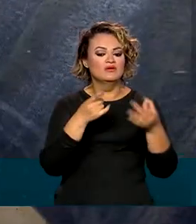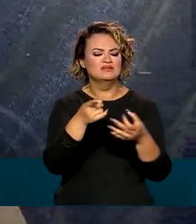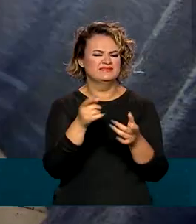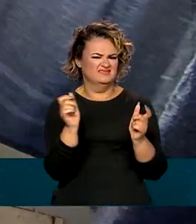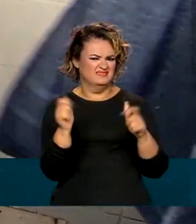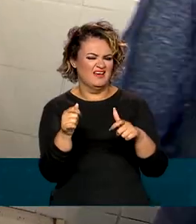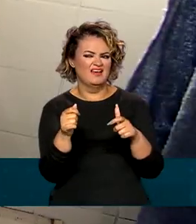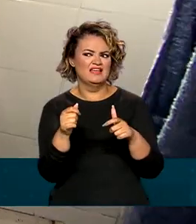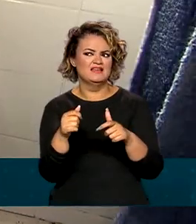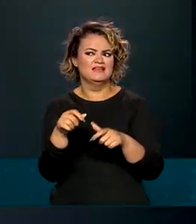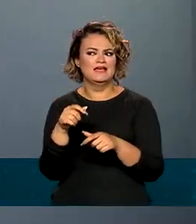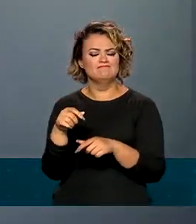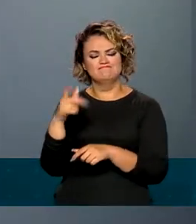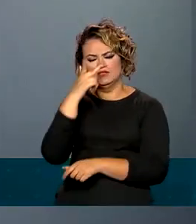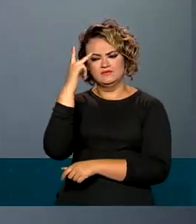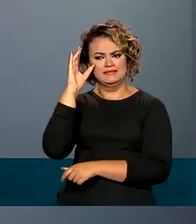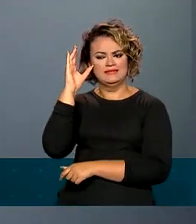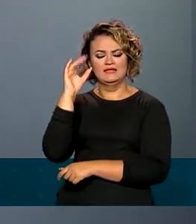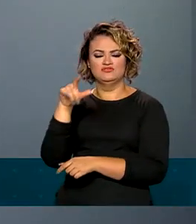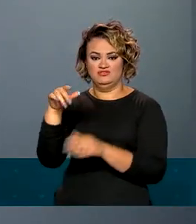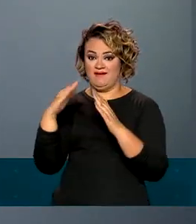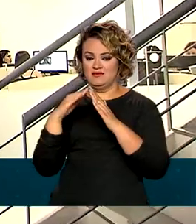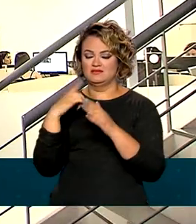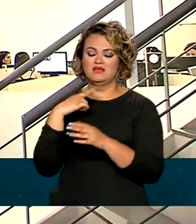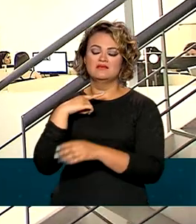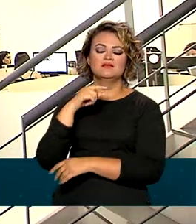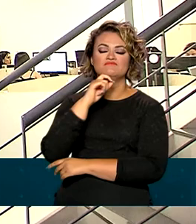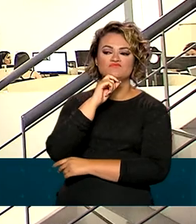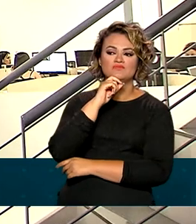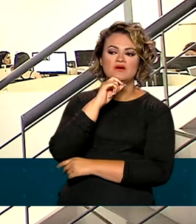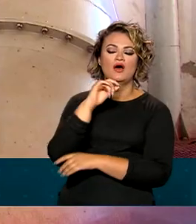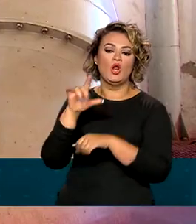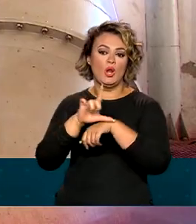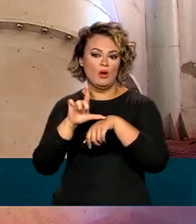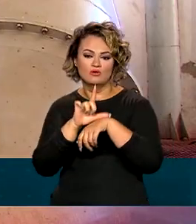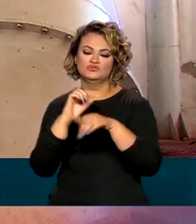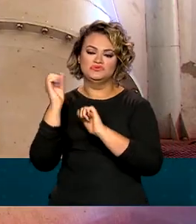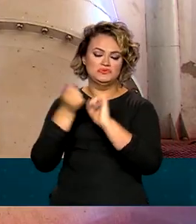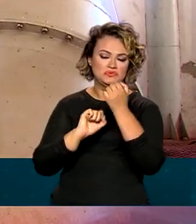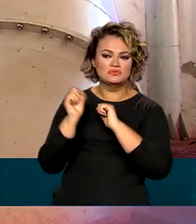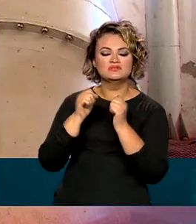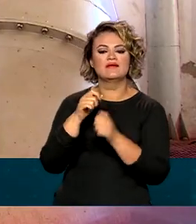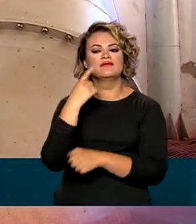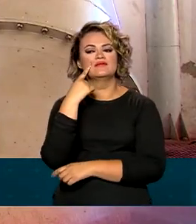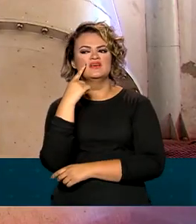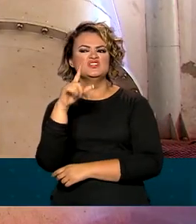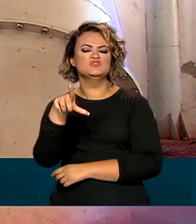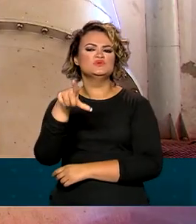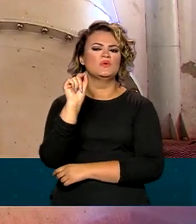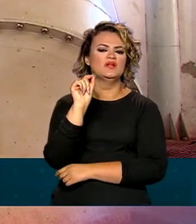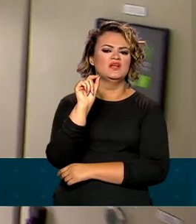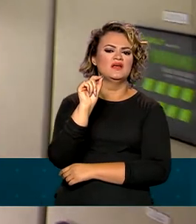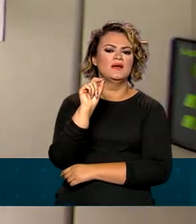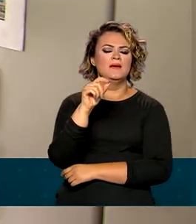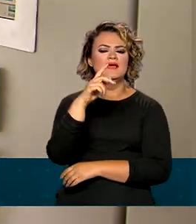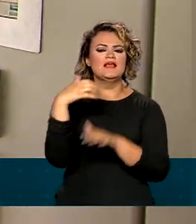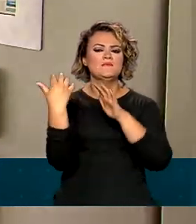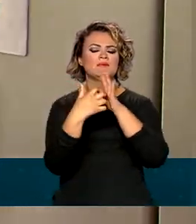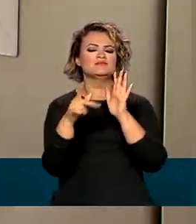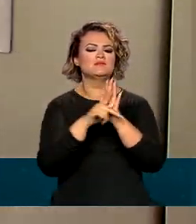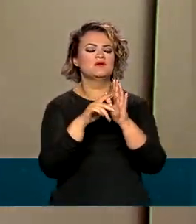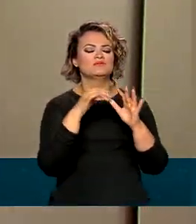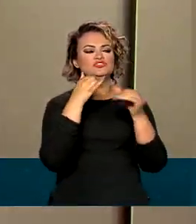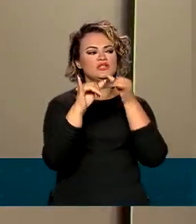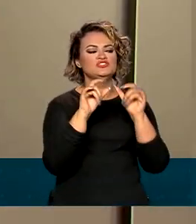possibilidade de consumidores residenciais, comerciais e industriais definirem o seu fornecedor de